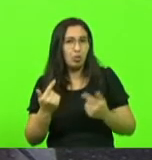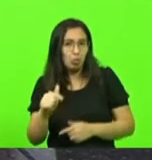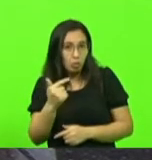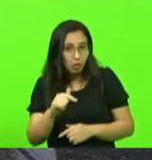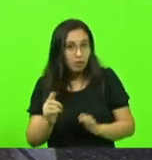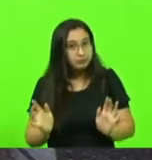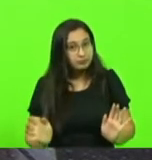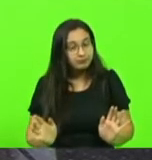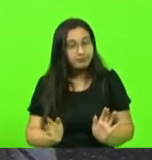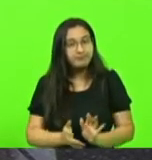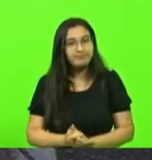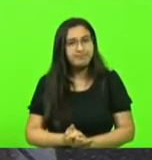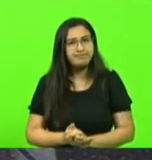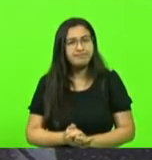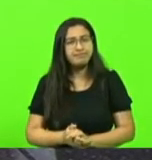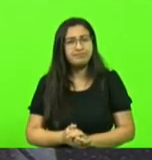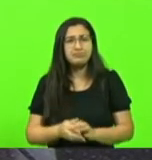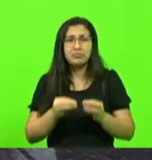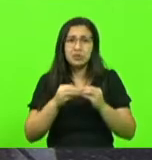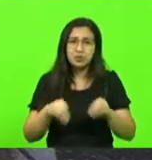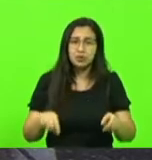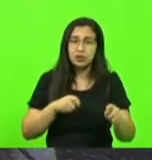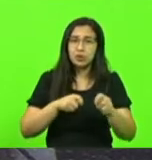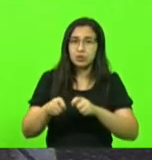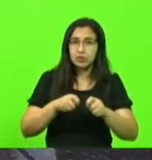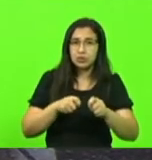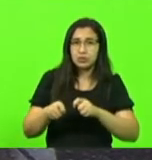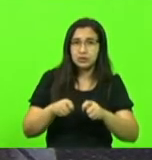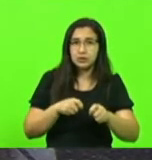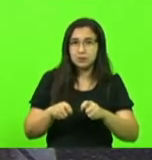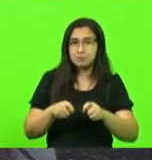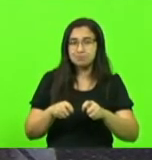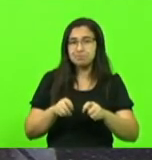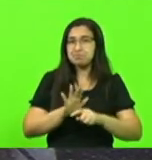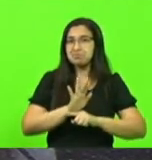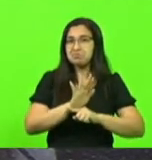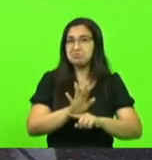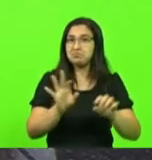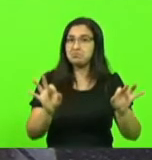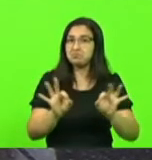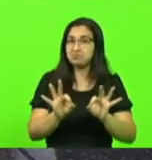é horrível para a economia, não ajuda